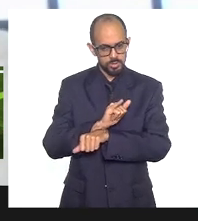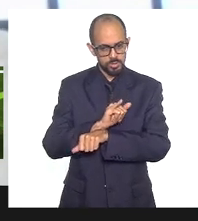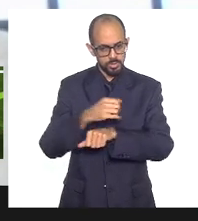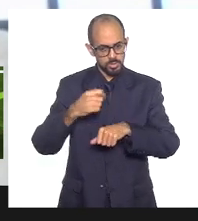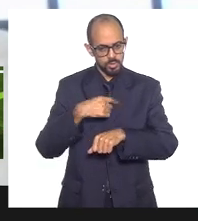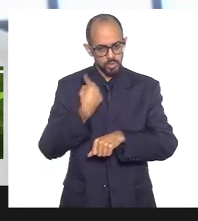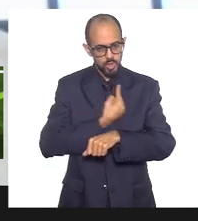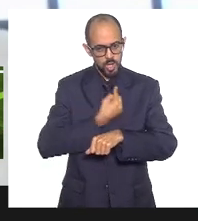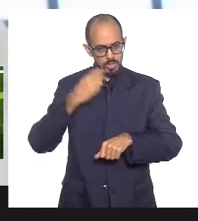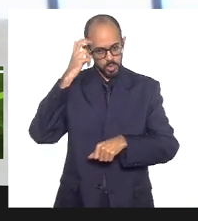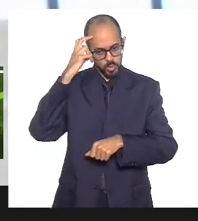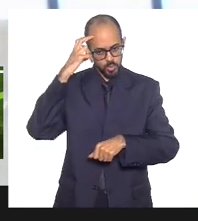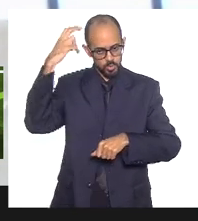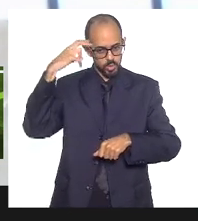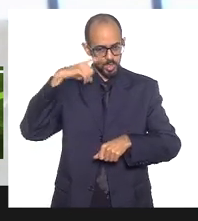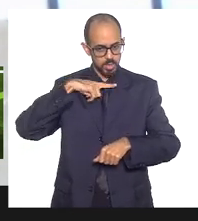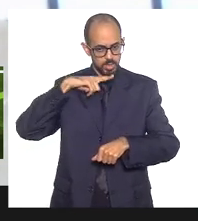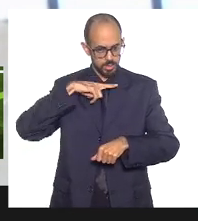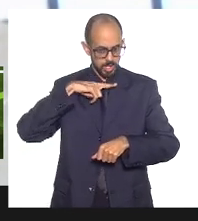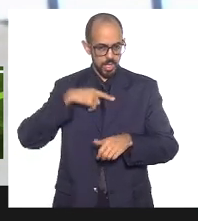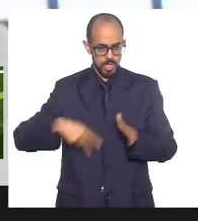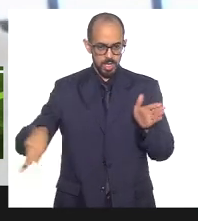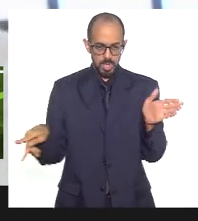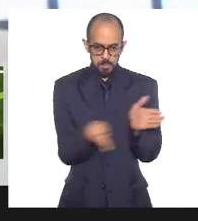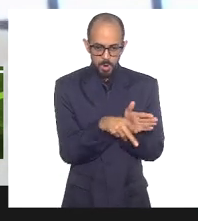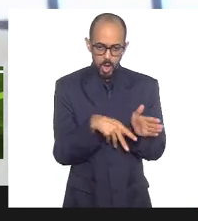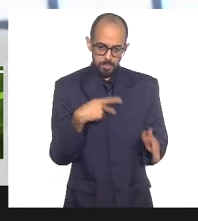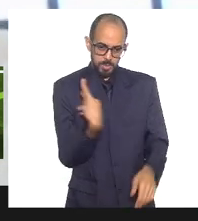tradição que tem uma cultura própria,